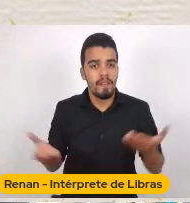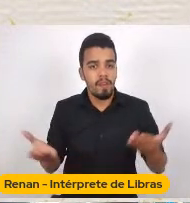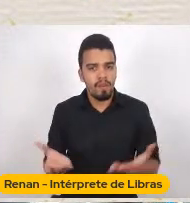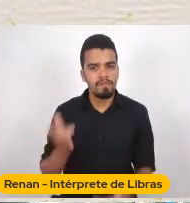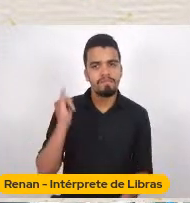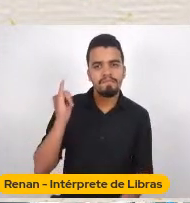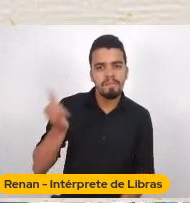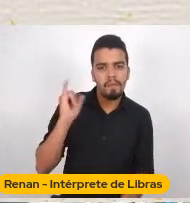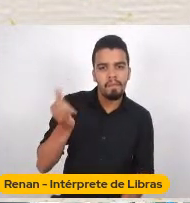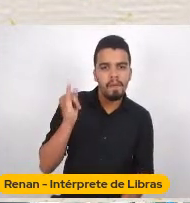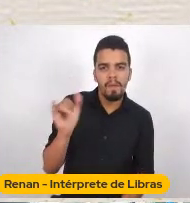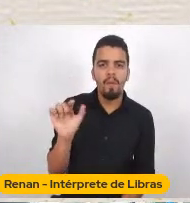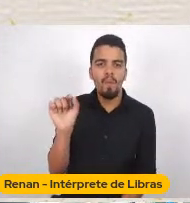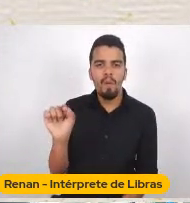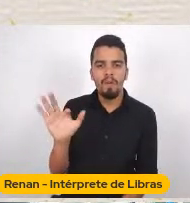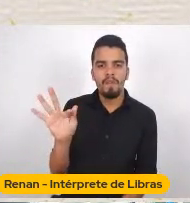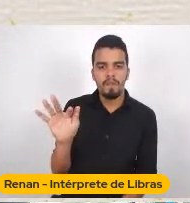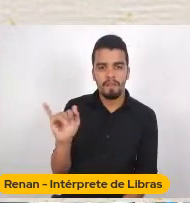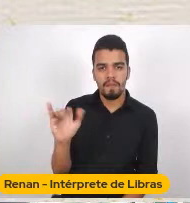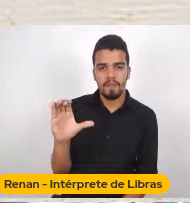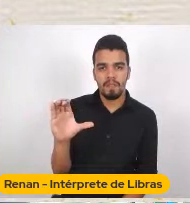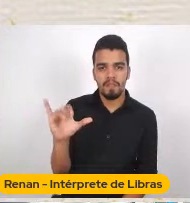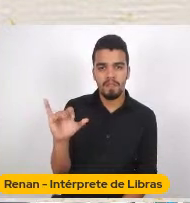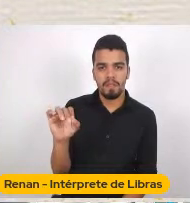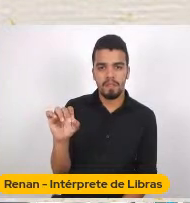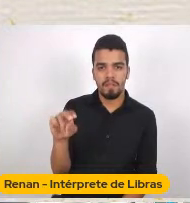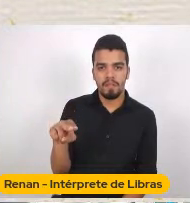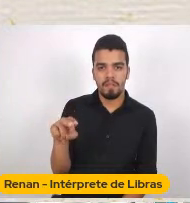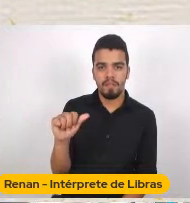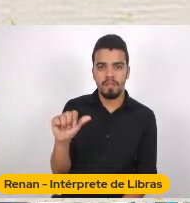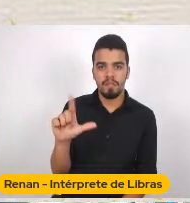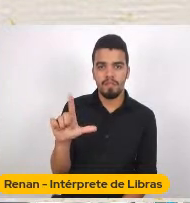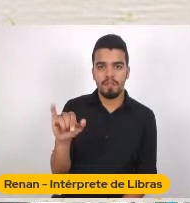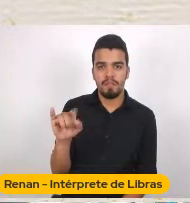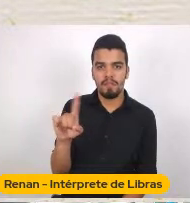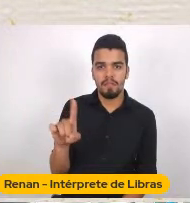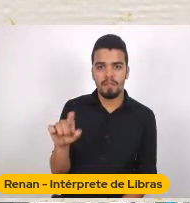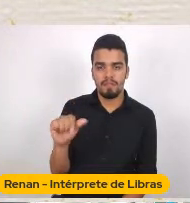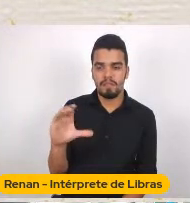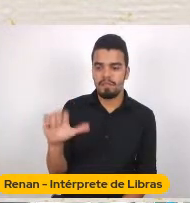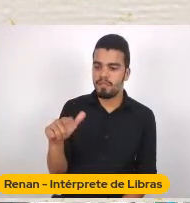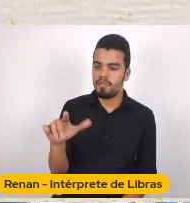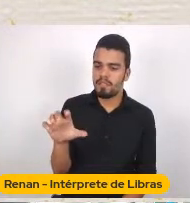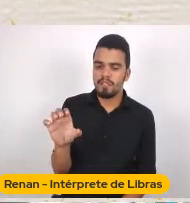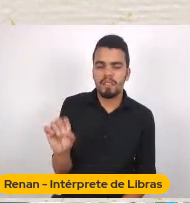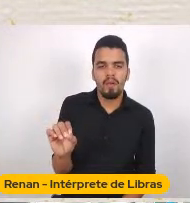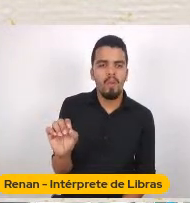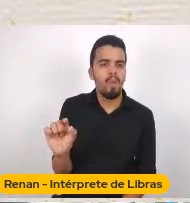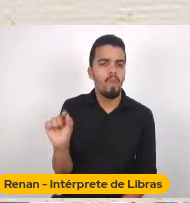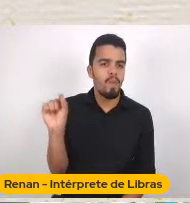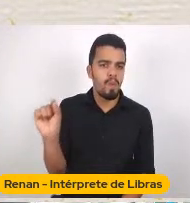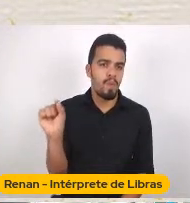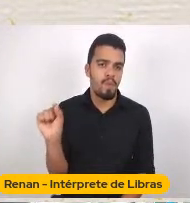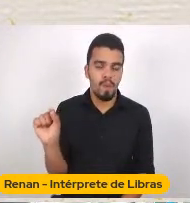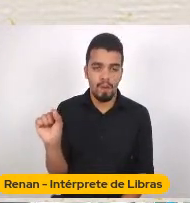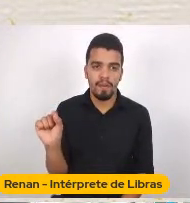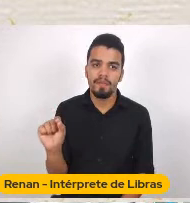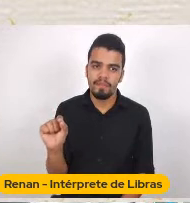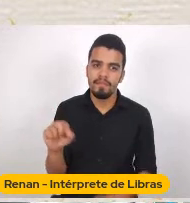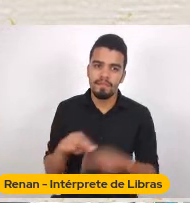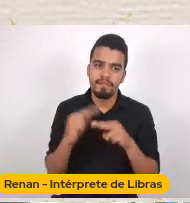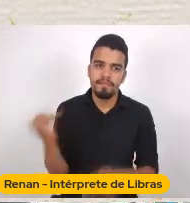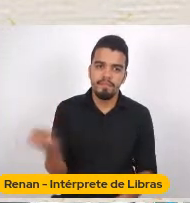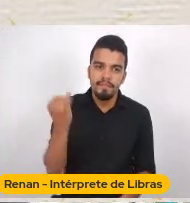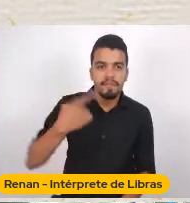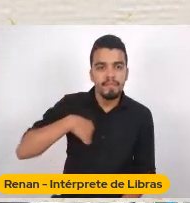ficcionalização Do real Porque Porque É super importante Que nós entendamos A literatura